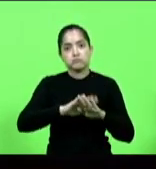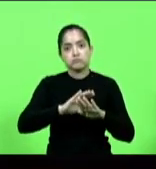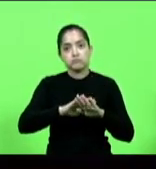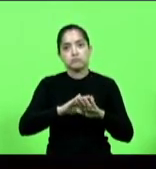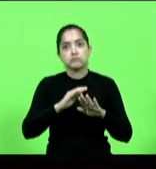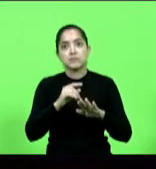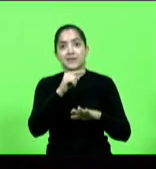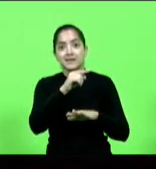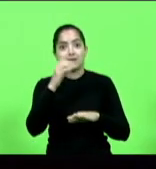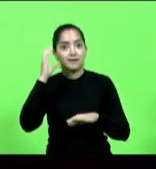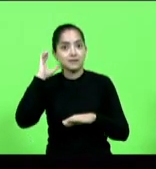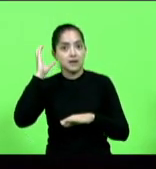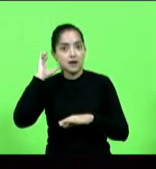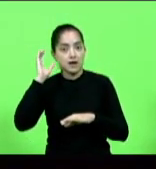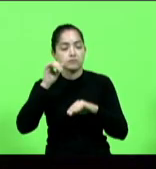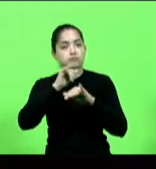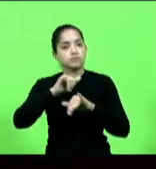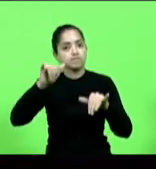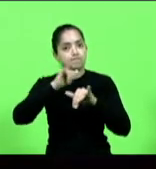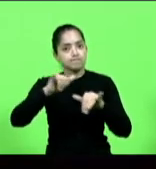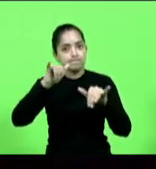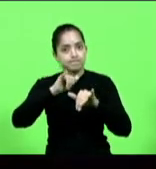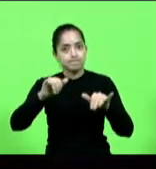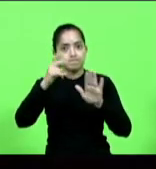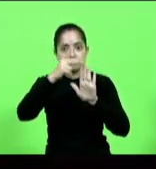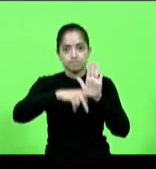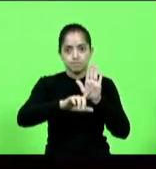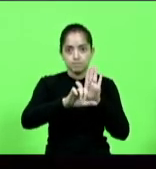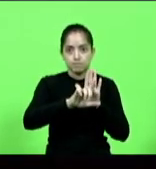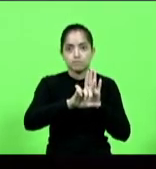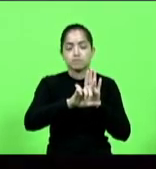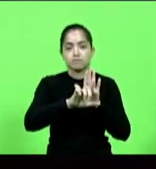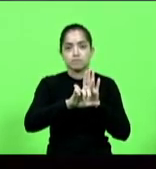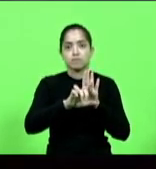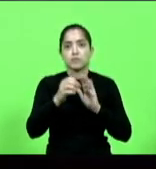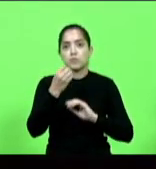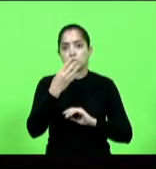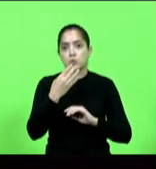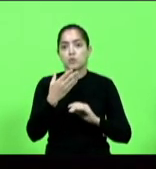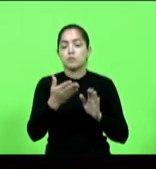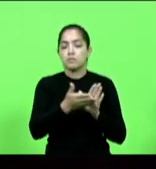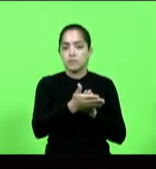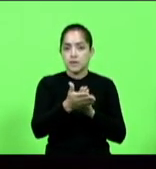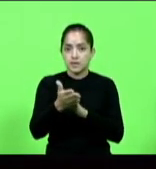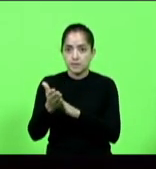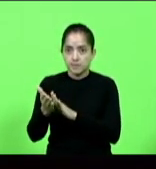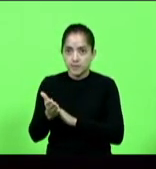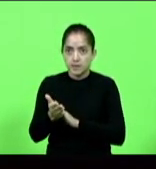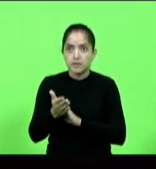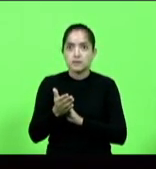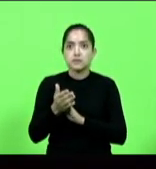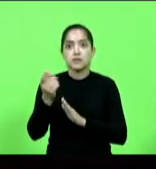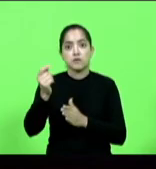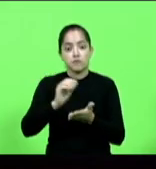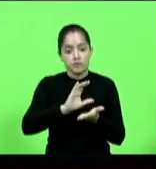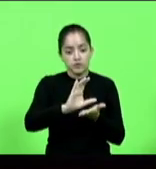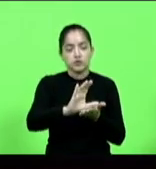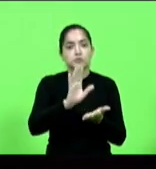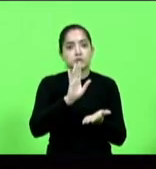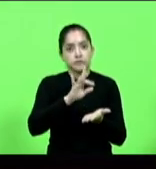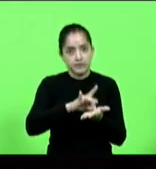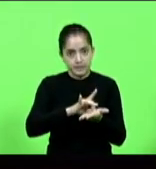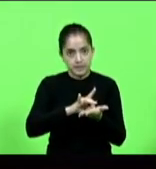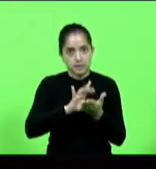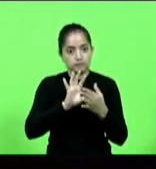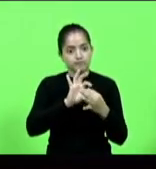rádio nós conseguimos divulgar esse projeto com grande maestria então tão de parabéns é investimento de verdade porque agrega